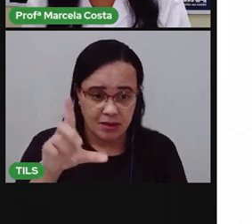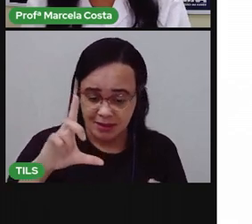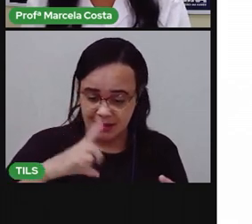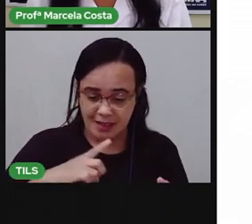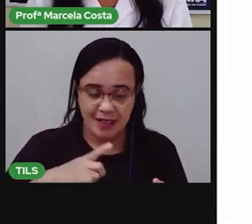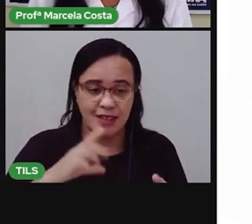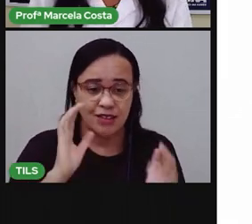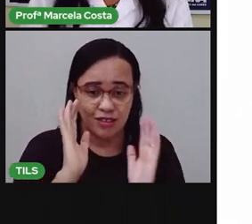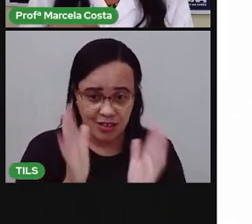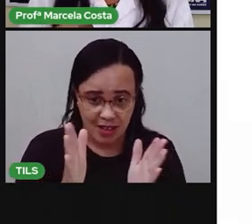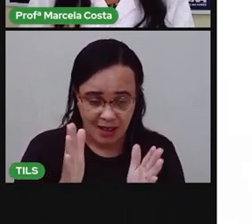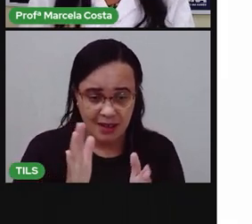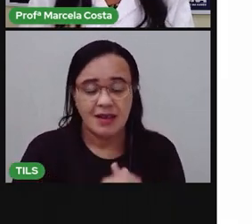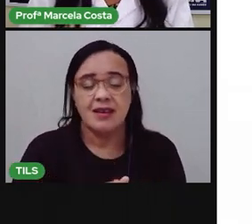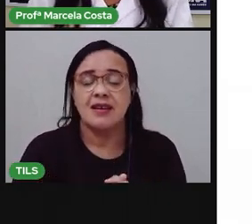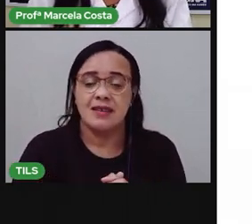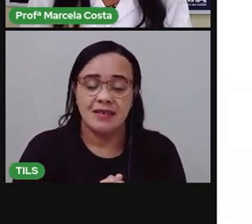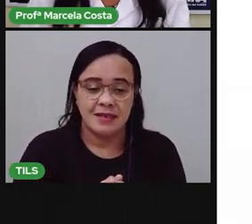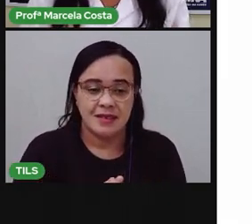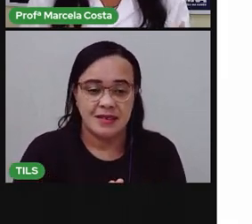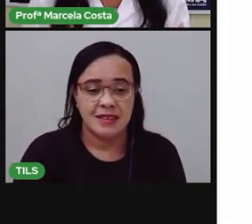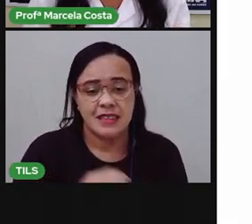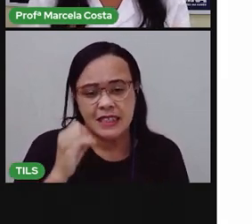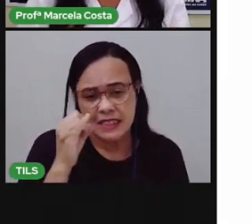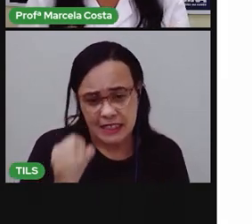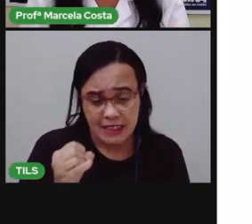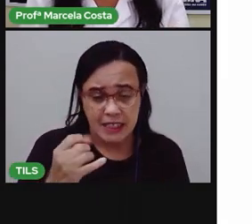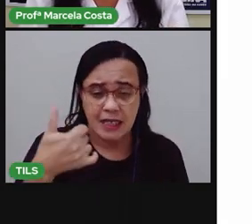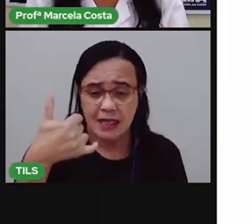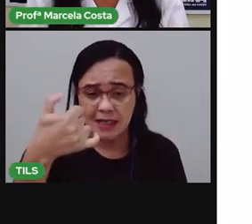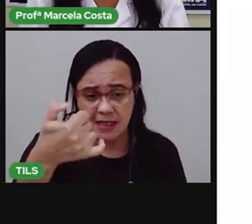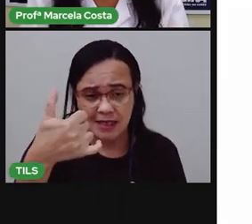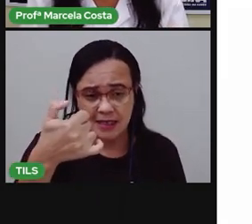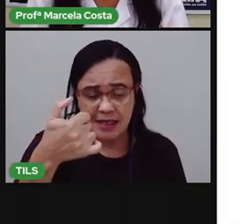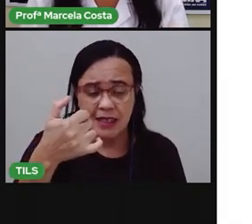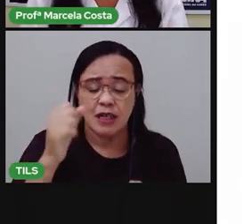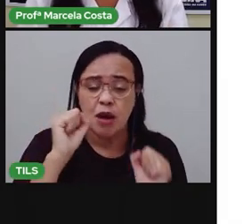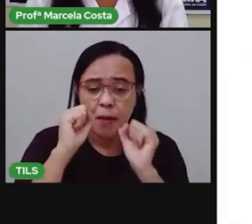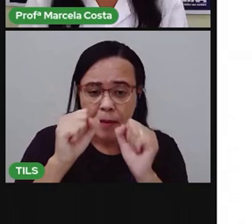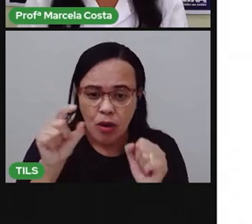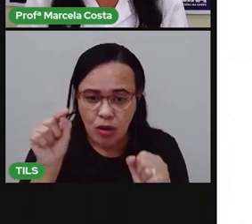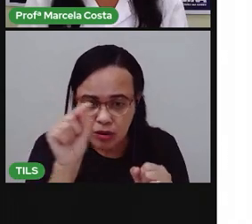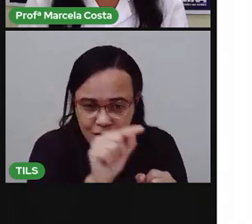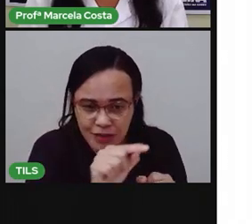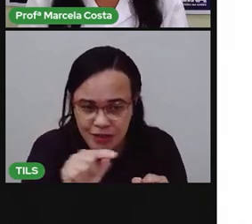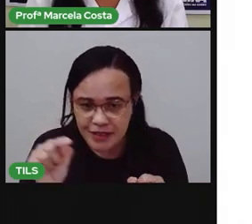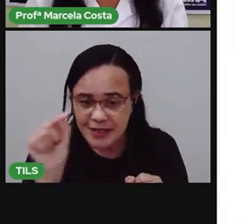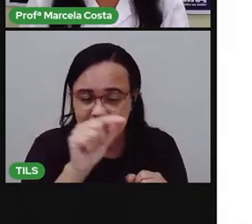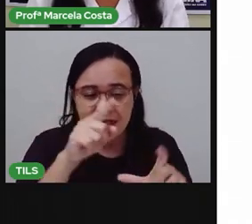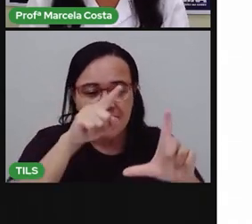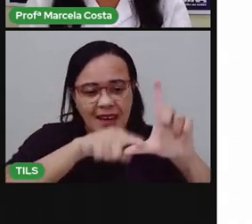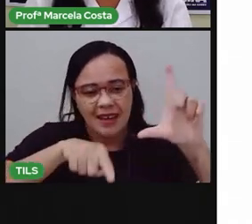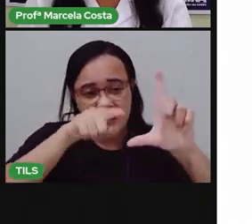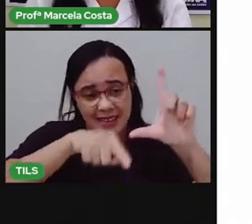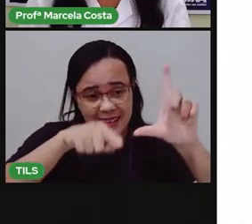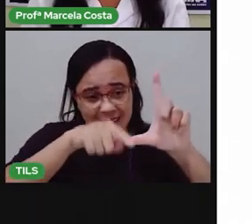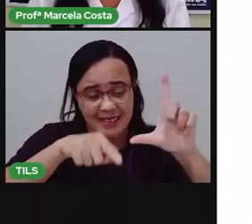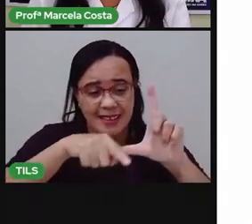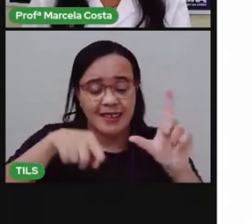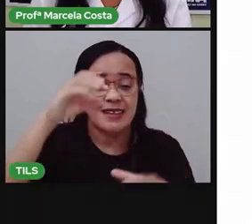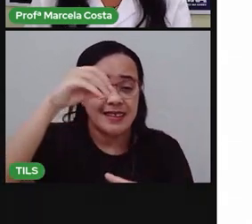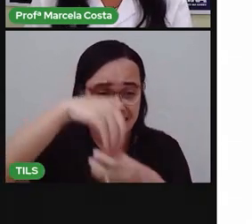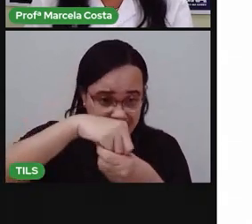Inclusive, se você tiver alguma canetinha que você possa marcar essa letra aí na embalagem.